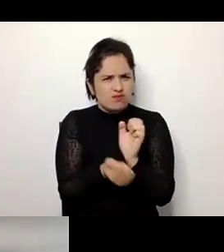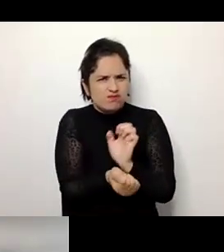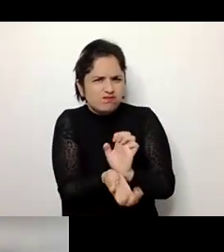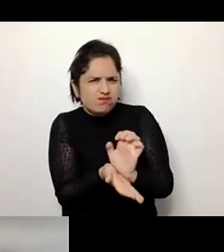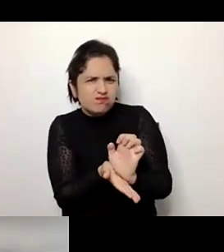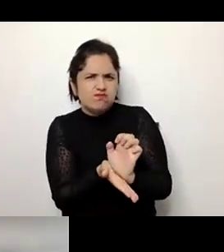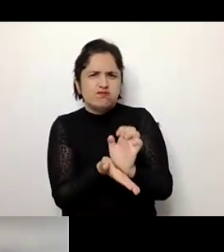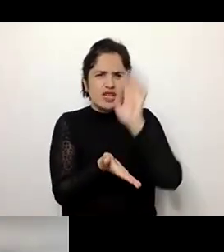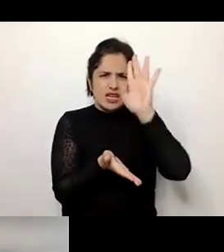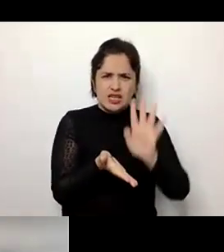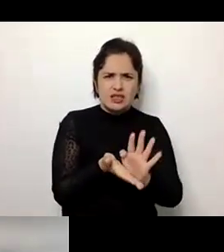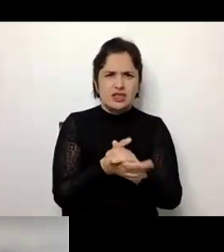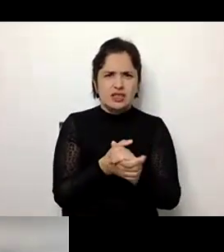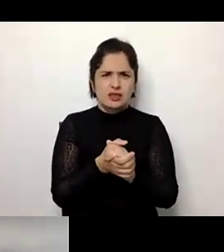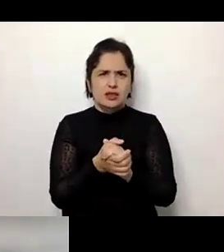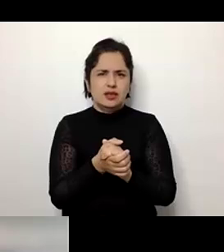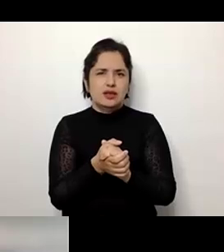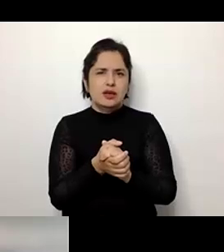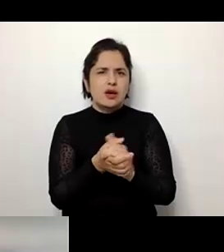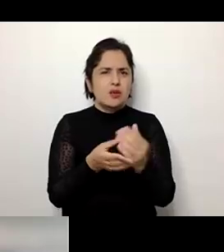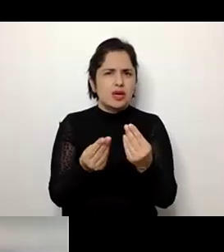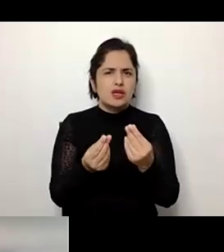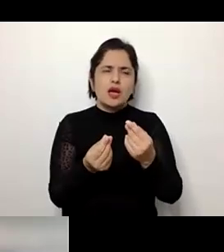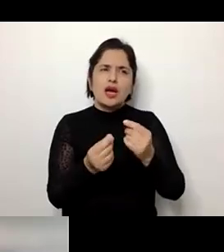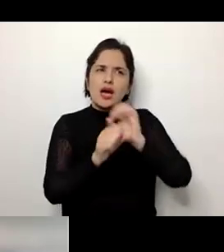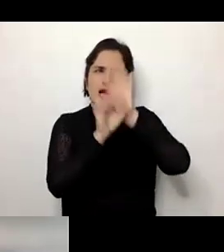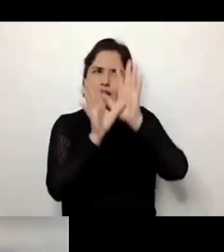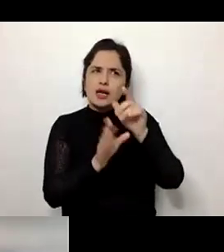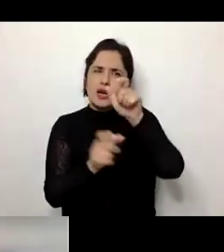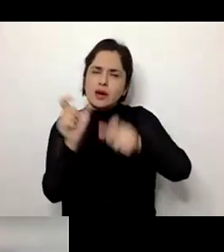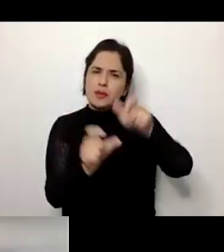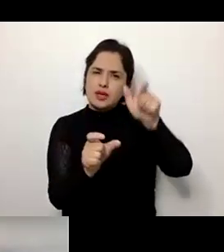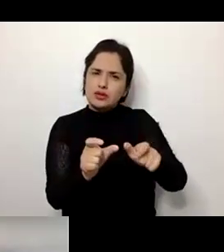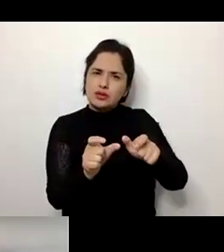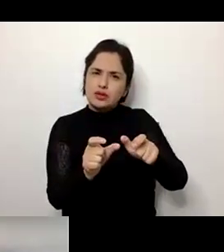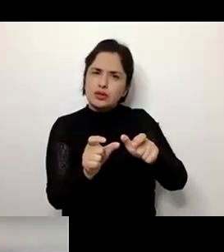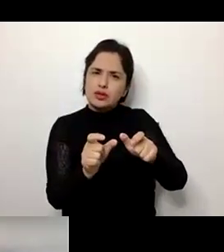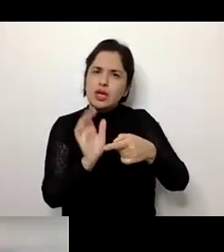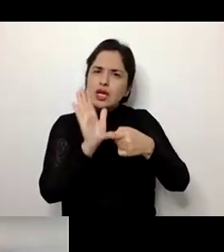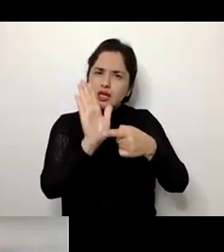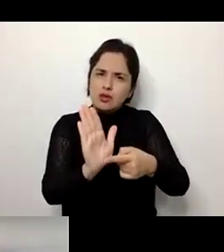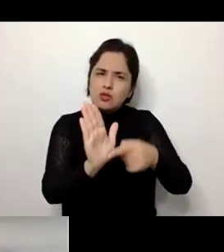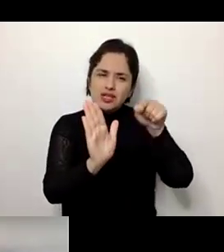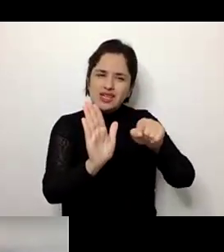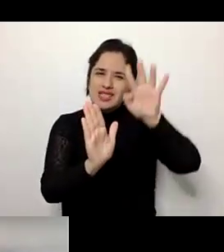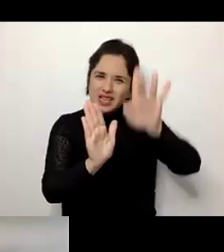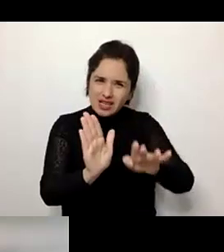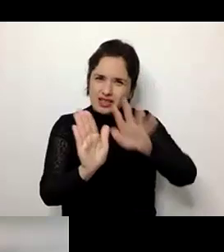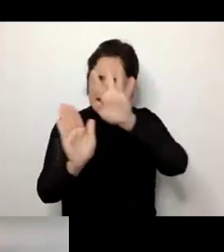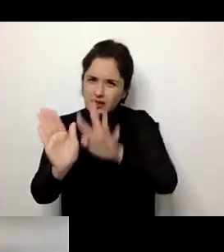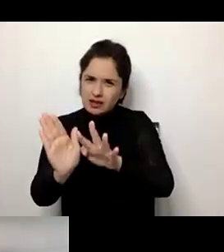características semelhantes, só que nós precisamos pensar que essas pessoas demonstram essas características